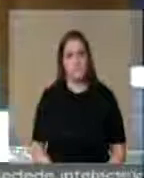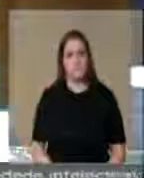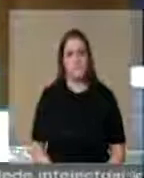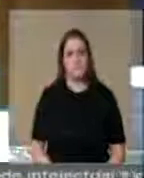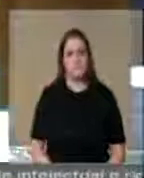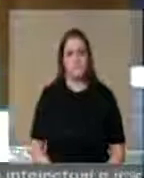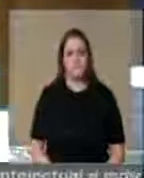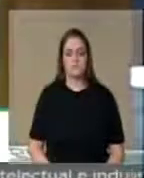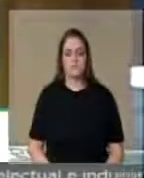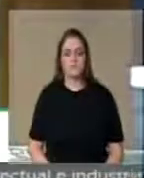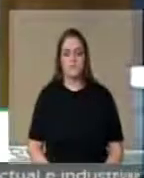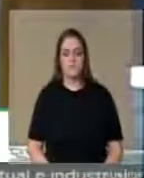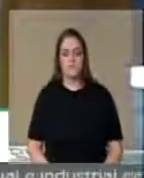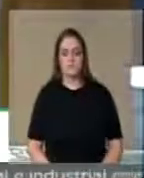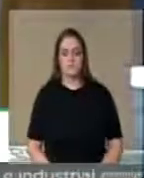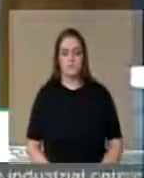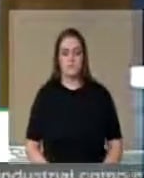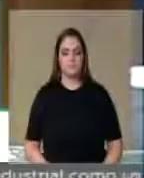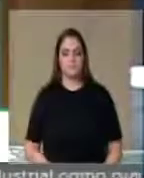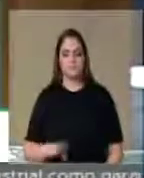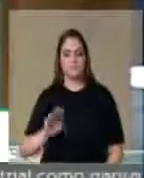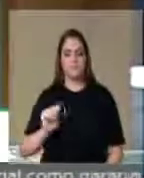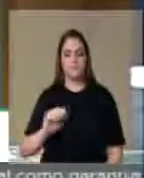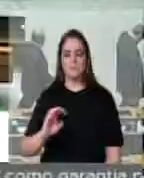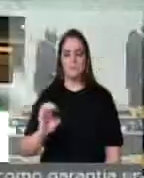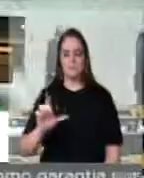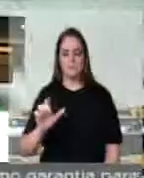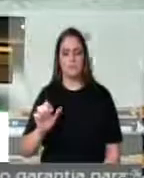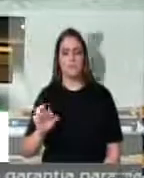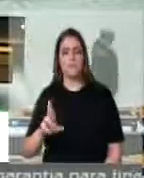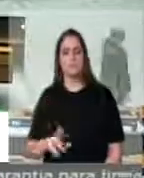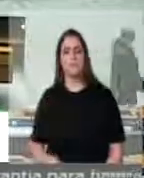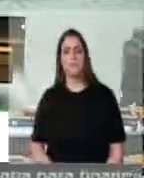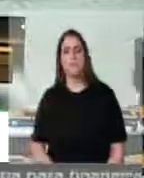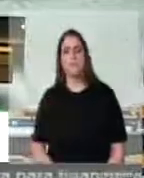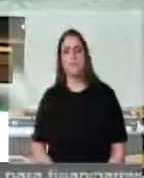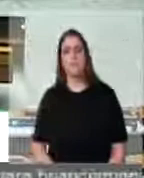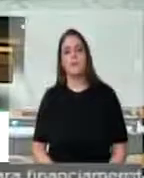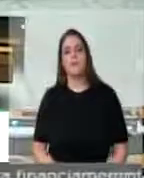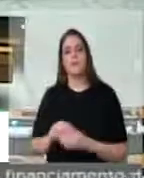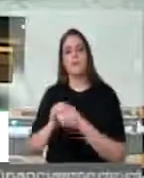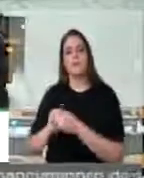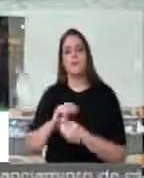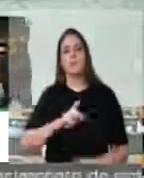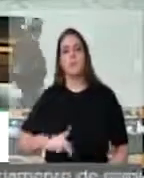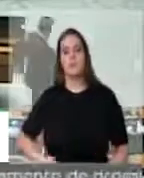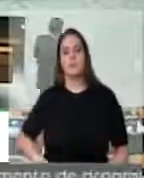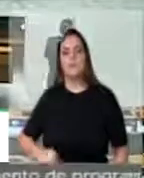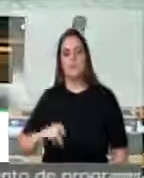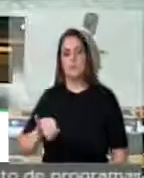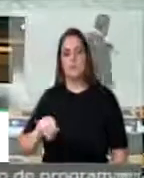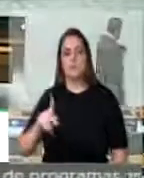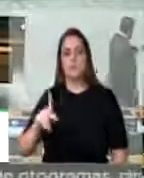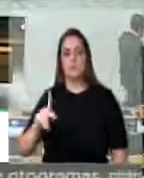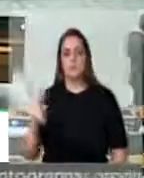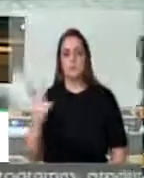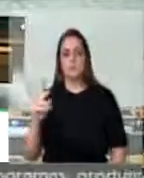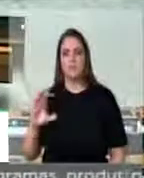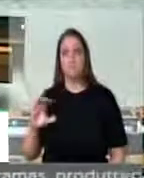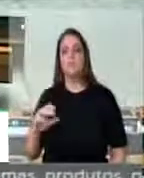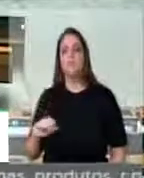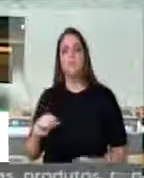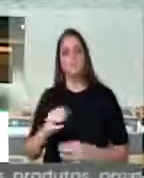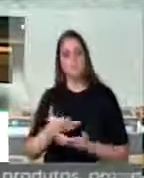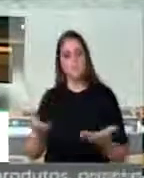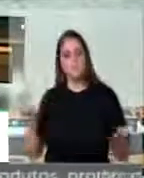Nunes, deputado Bacelar. Deputado JHC que preside essa sessão, senhoras e senhores